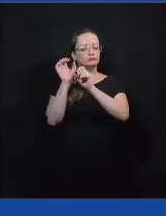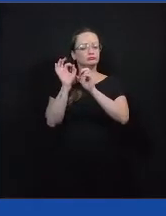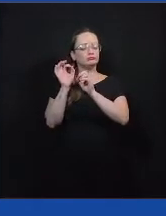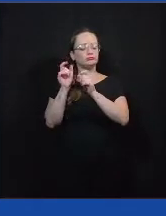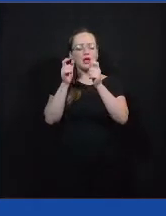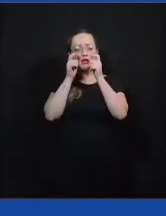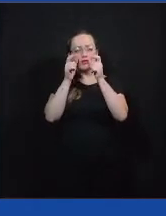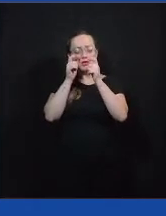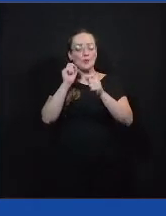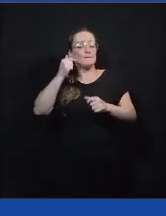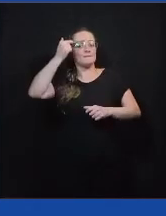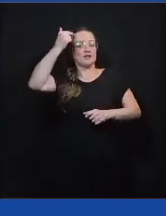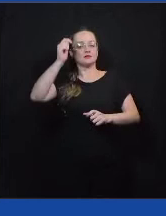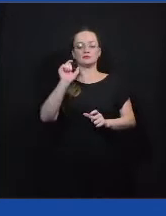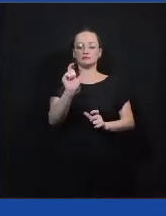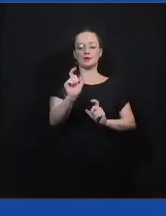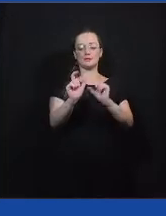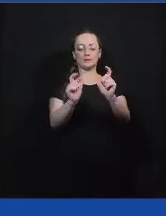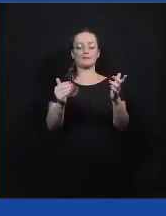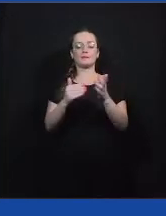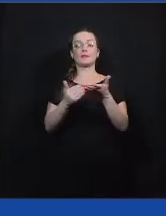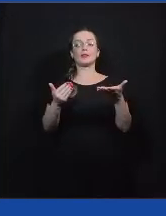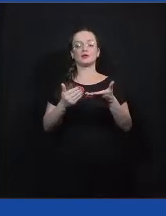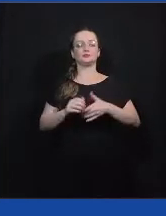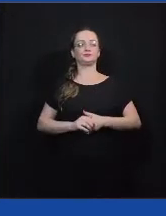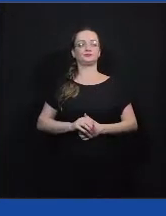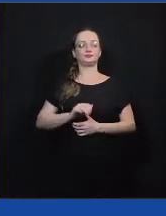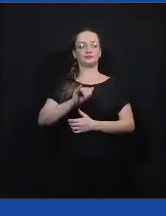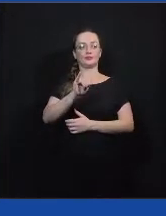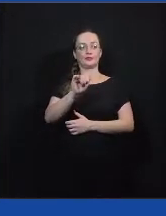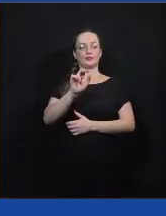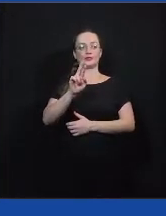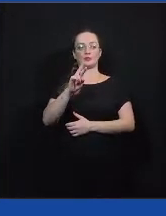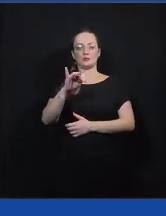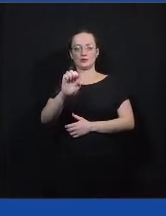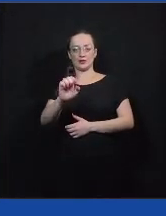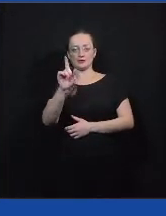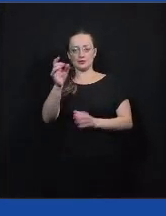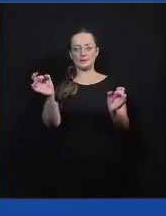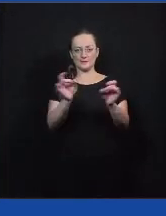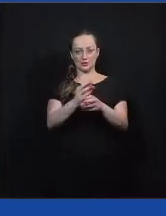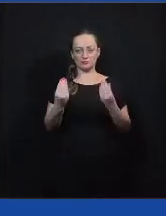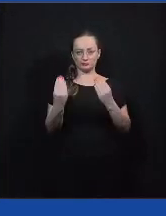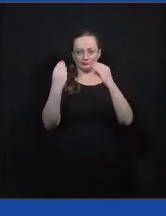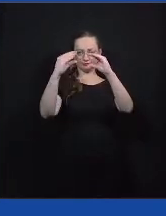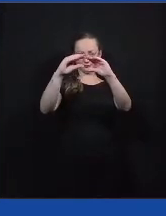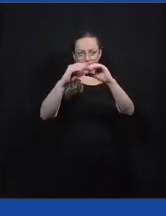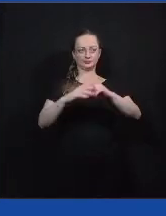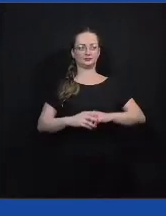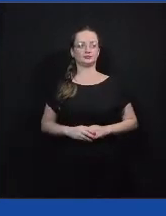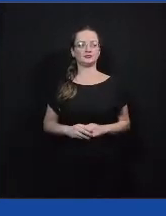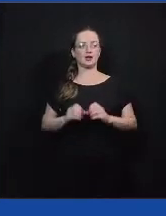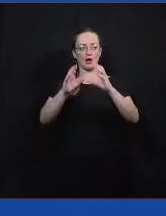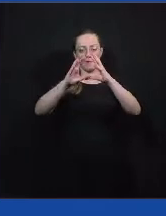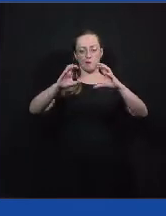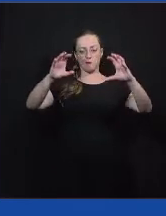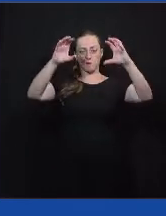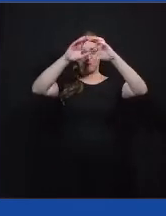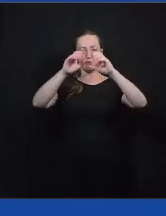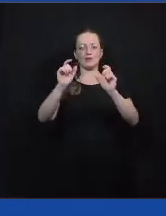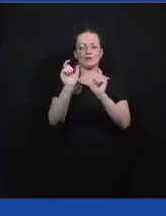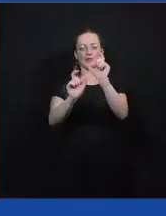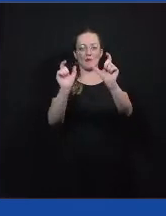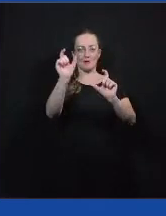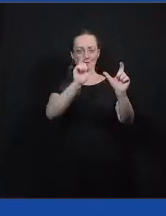pensou de palavras até aqui. Yuri, você está pronto aí para projetar para nós a nuvem de palavras? Estou pronto. Estou